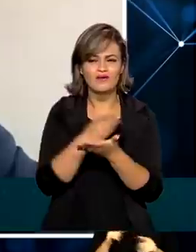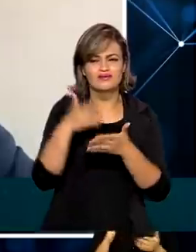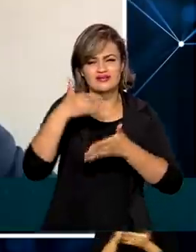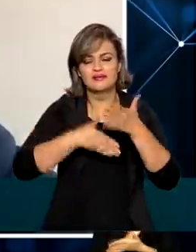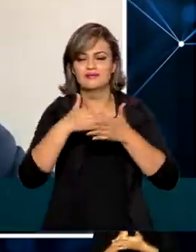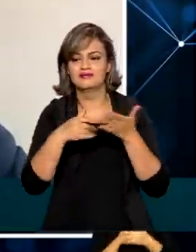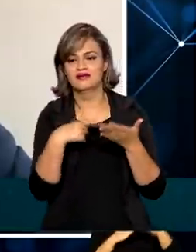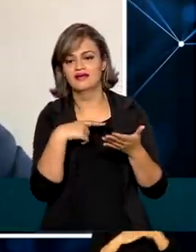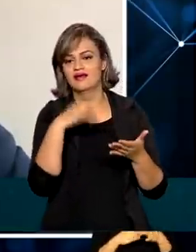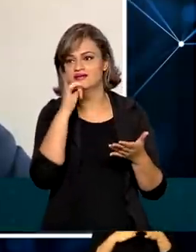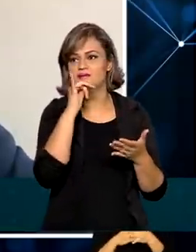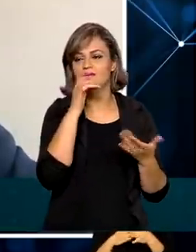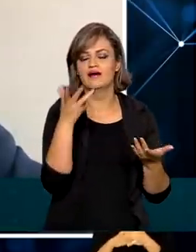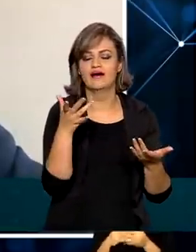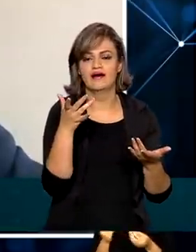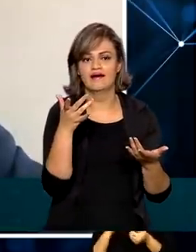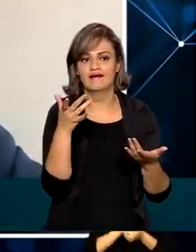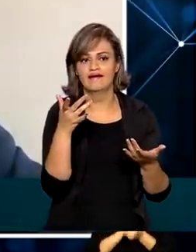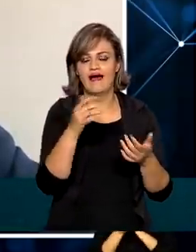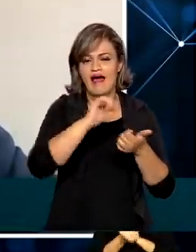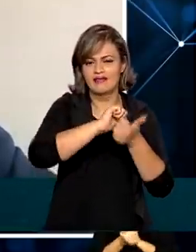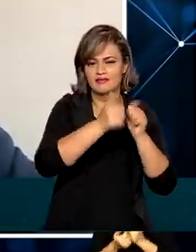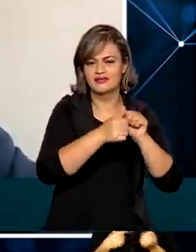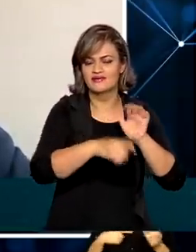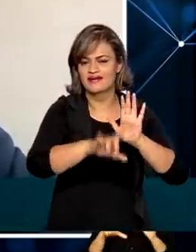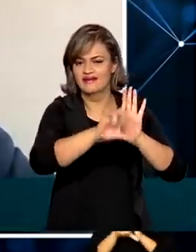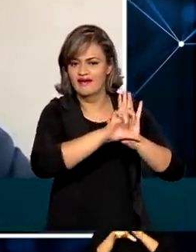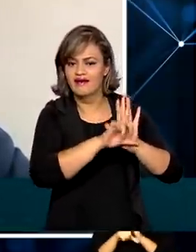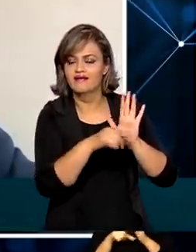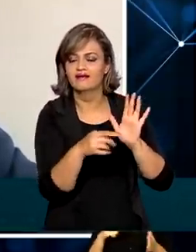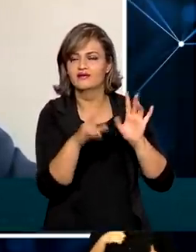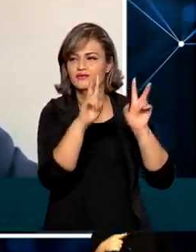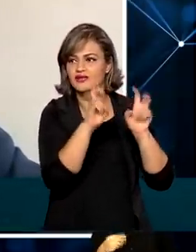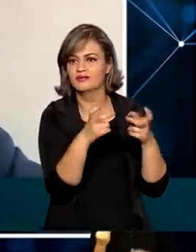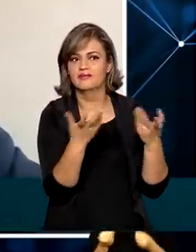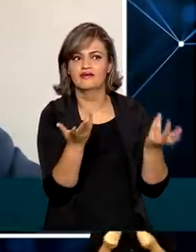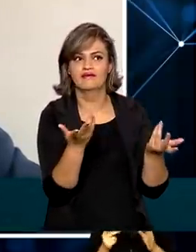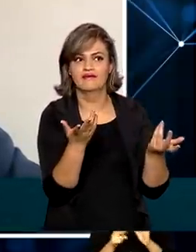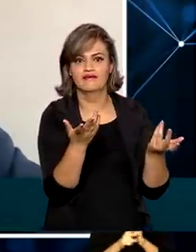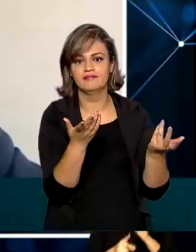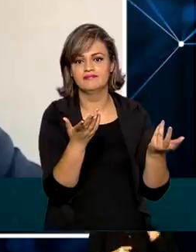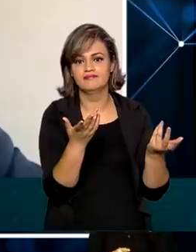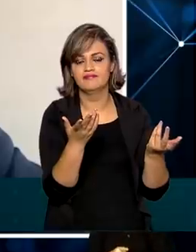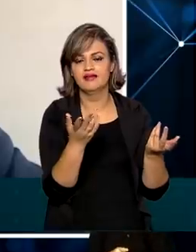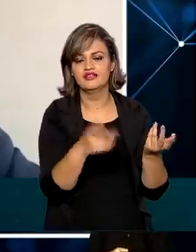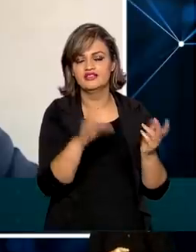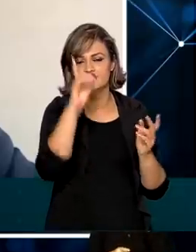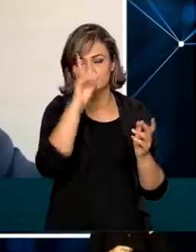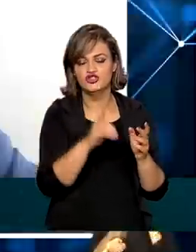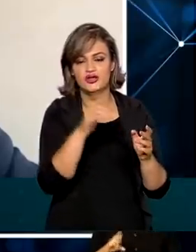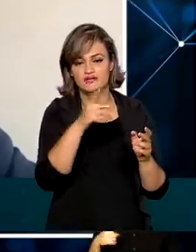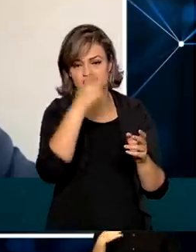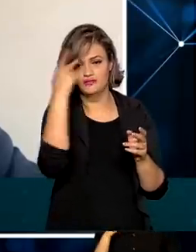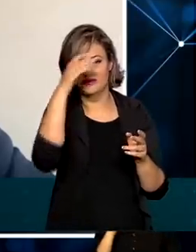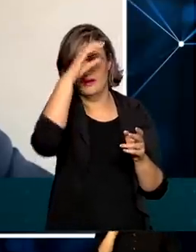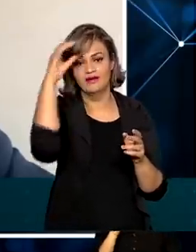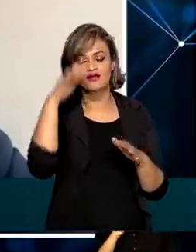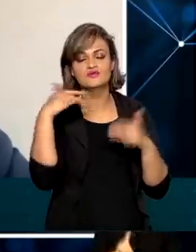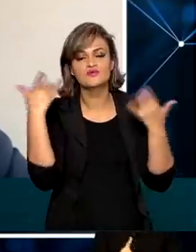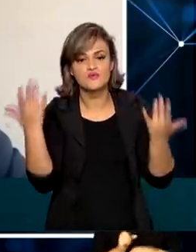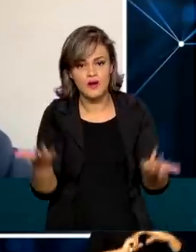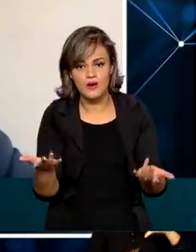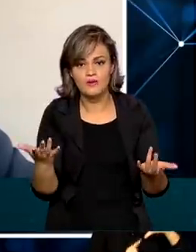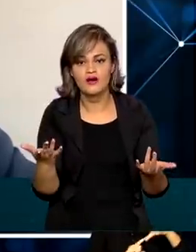como, por exemplo, adequações em legislações no quesito de direito do consumidor. defender